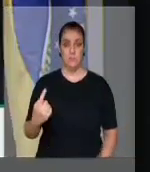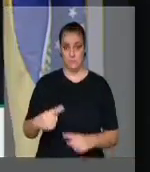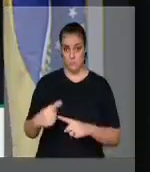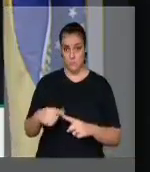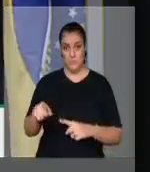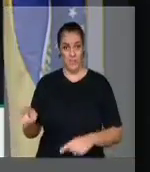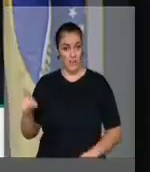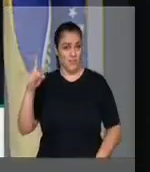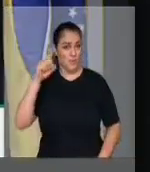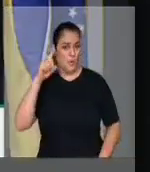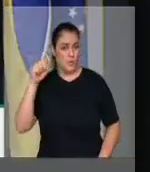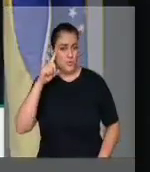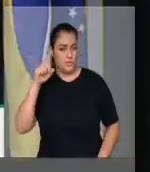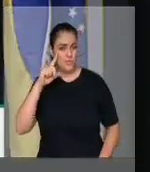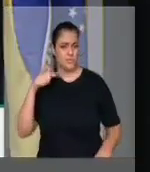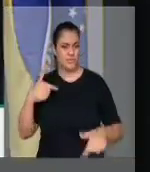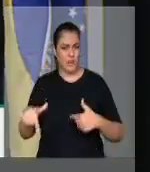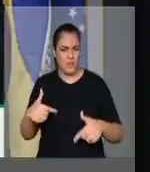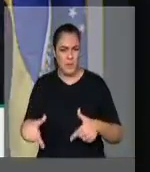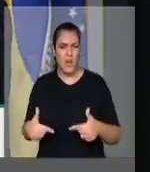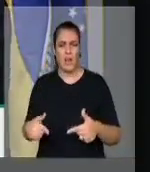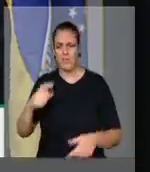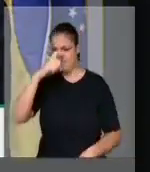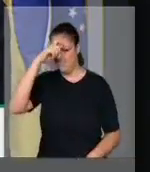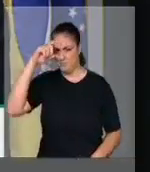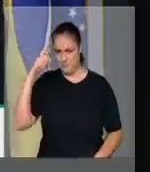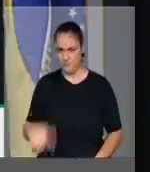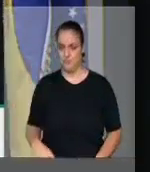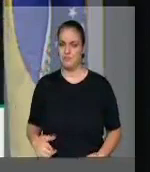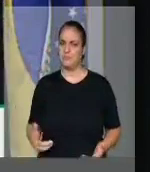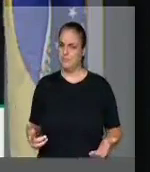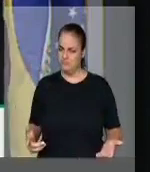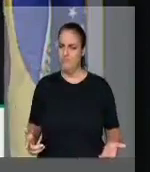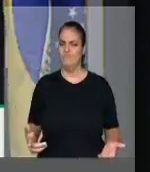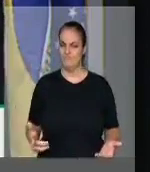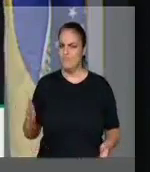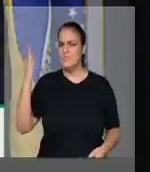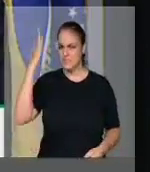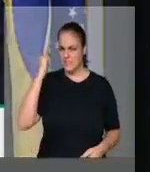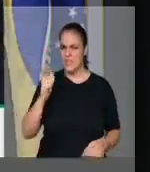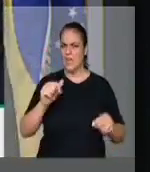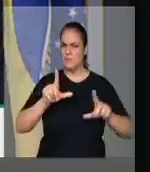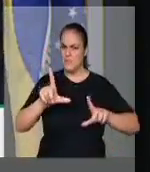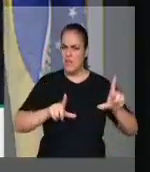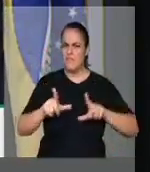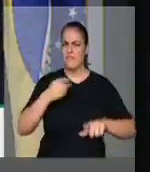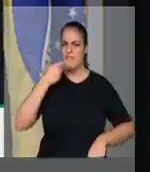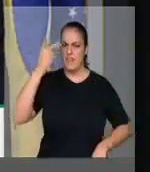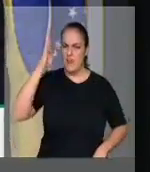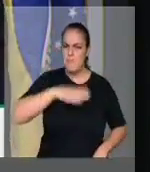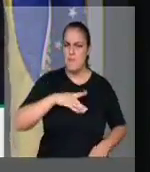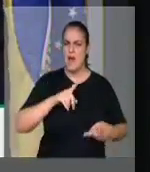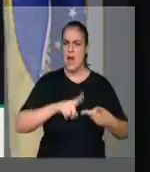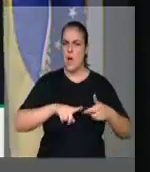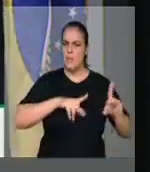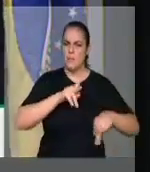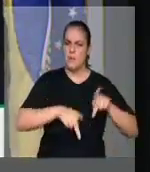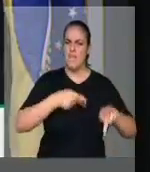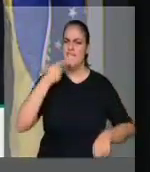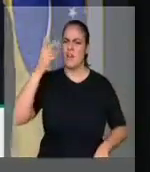a dia, mesmo com a mídia e os execrando, mesmo com a opinião pública contra,